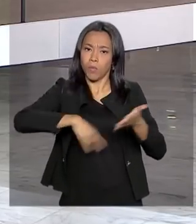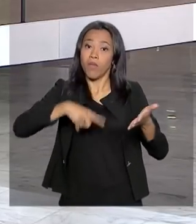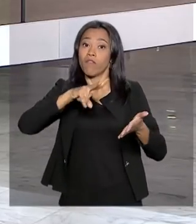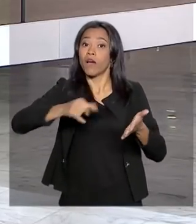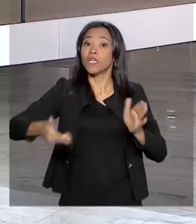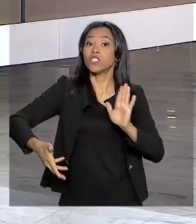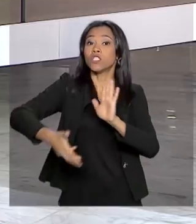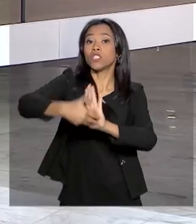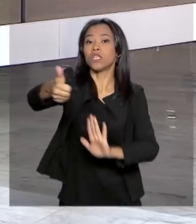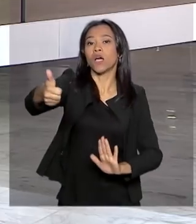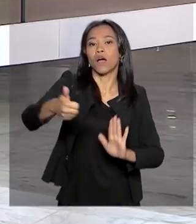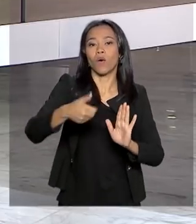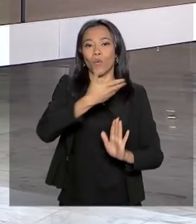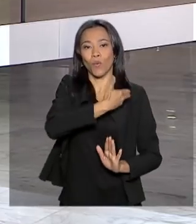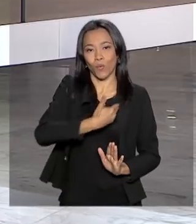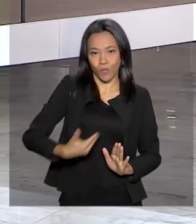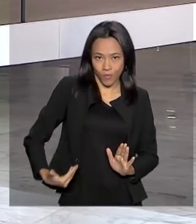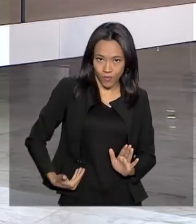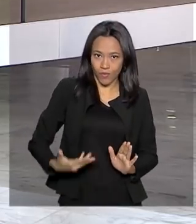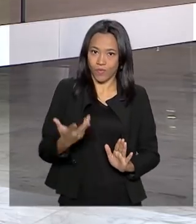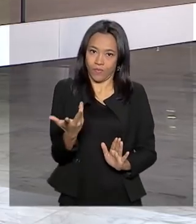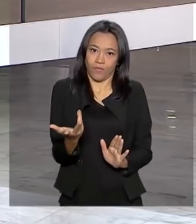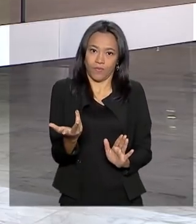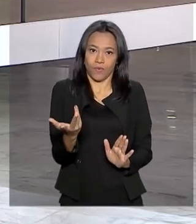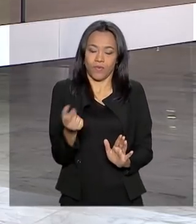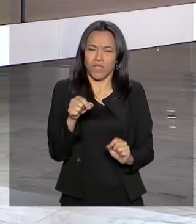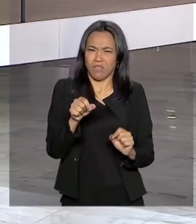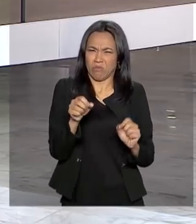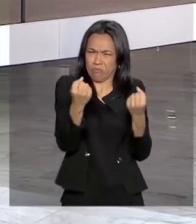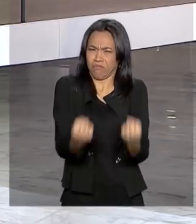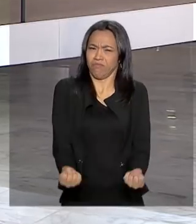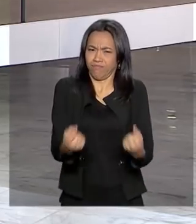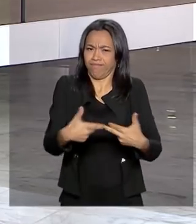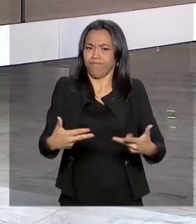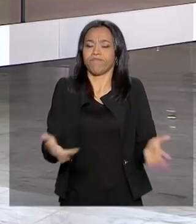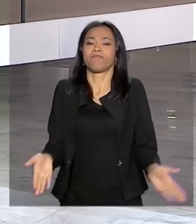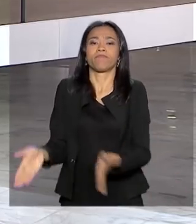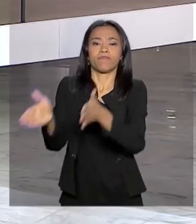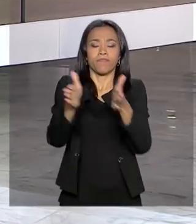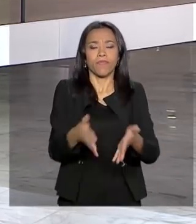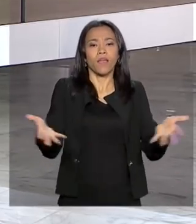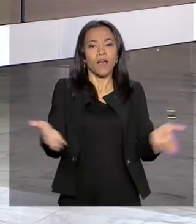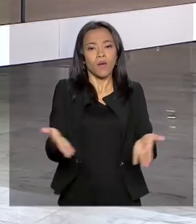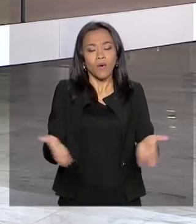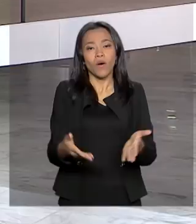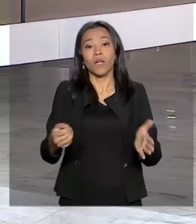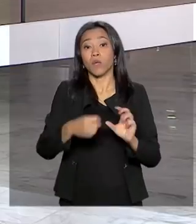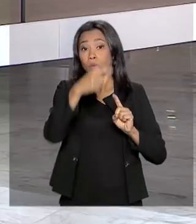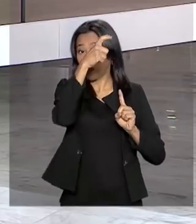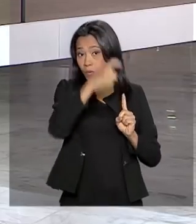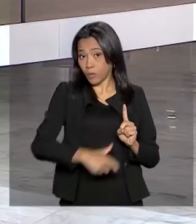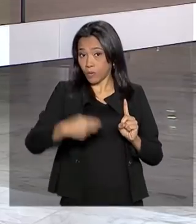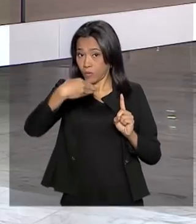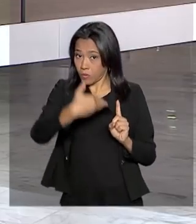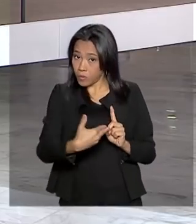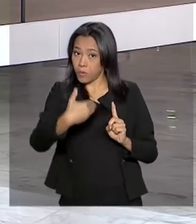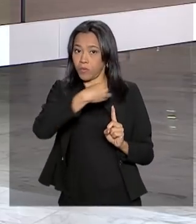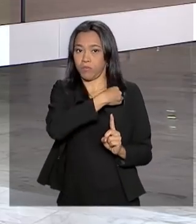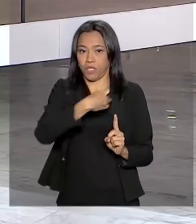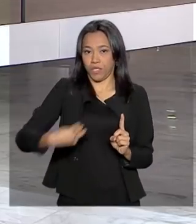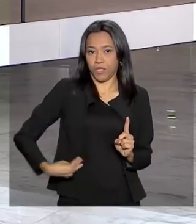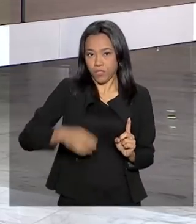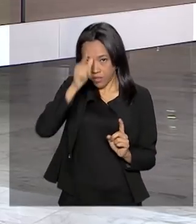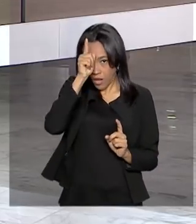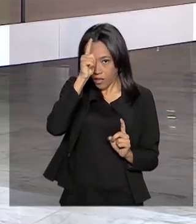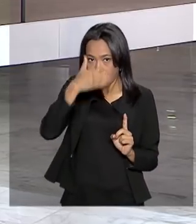governo do cangote do brasileiro. E agora a gente fala sobre a visita do ministro do exterior da Alemanha, Eiko Maas.